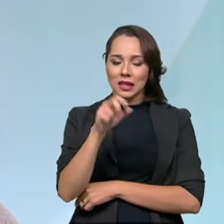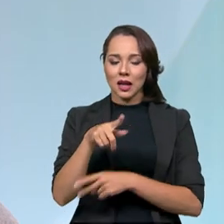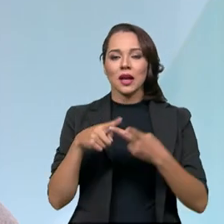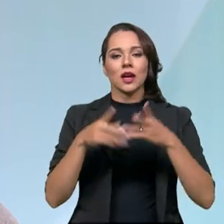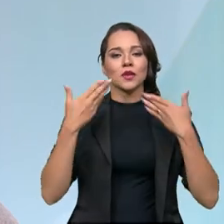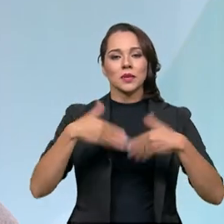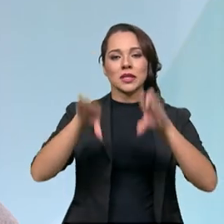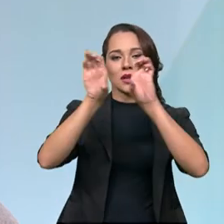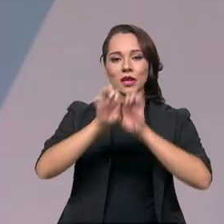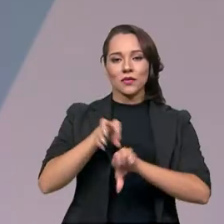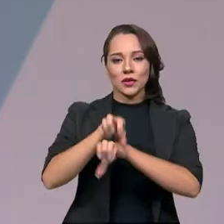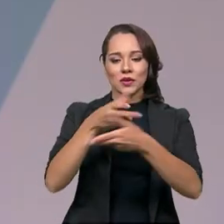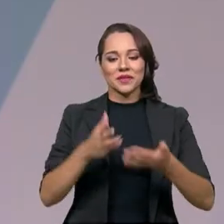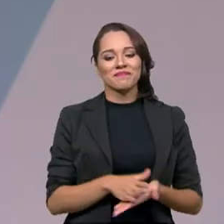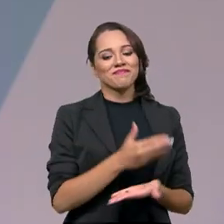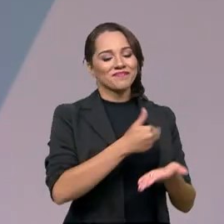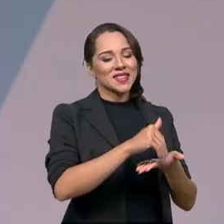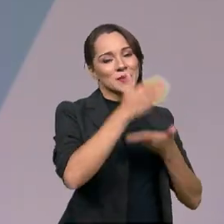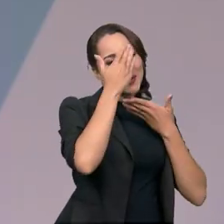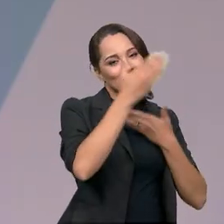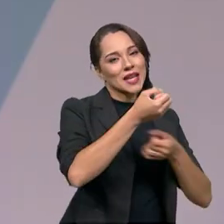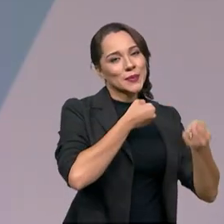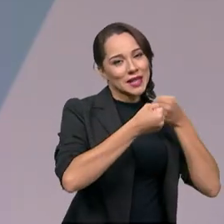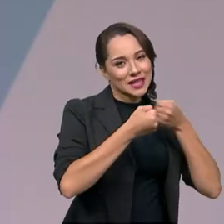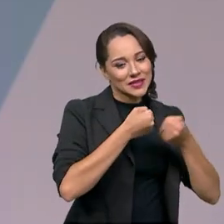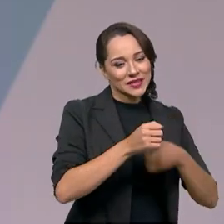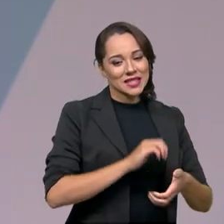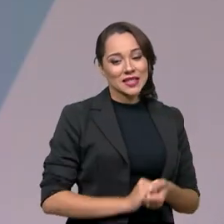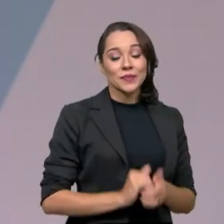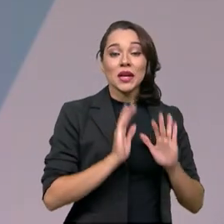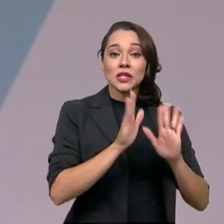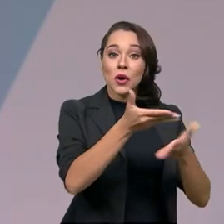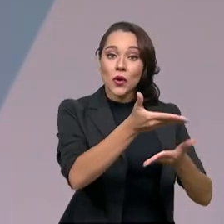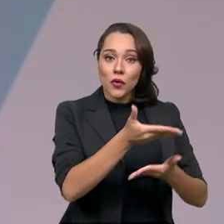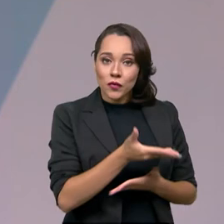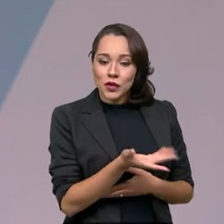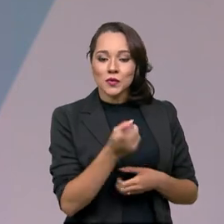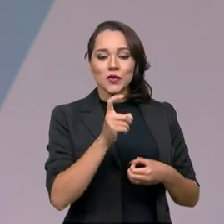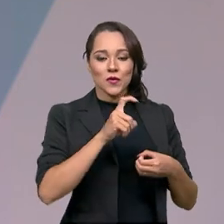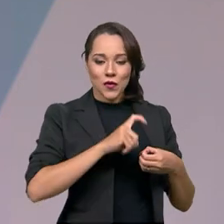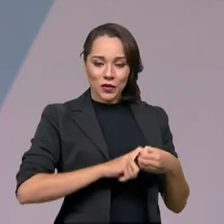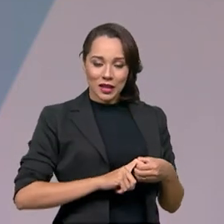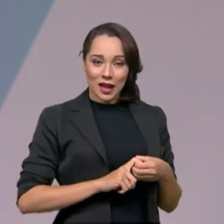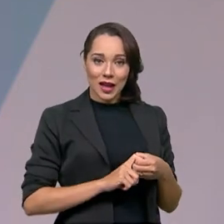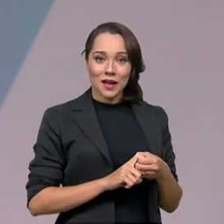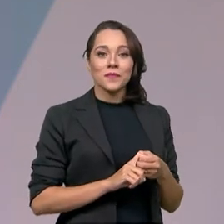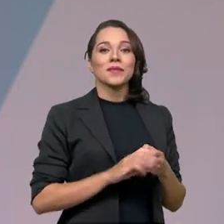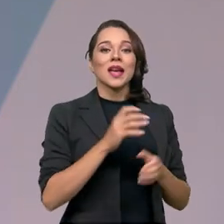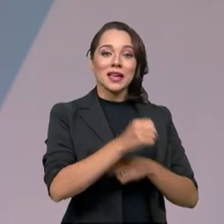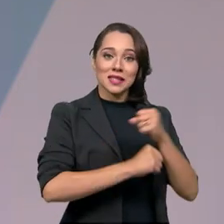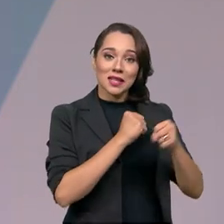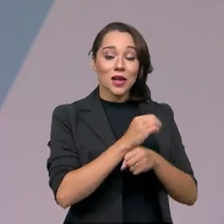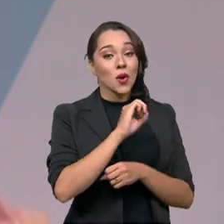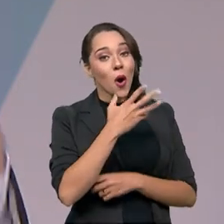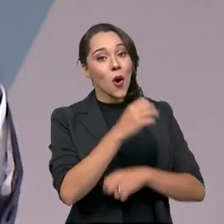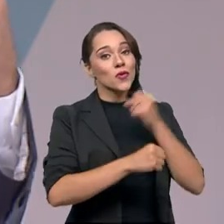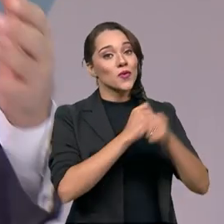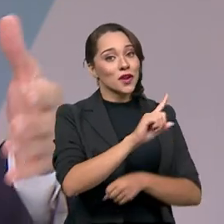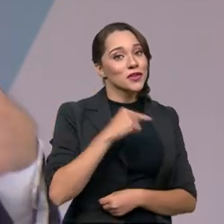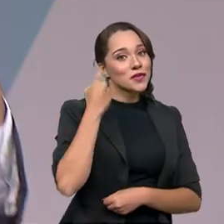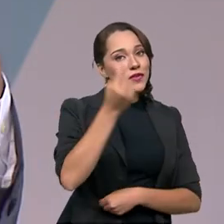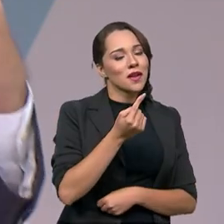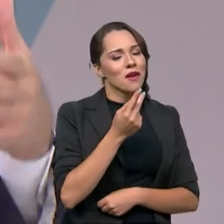da Infraestrutura. Secretário, muito obrigado pela entrevista. Já deixo o convite para o senhor voltar aqui neste ano ou no ano que vem,